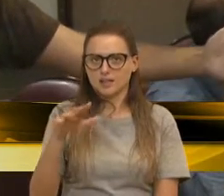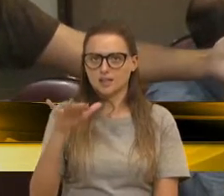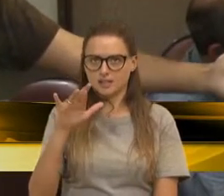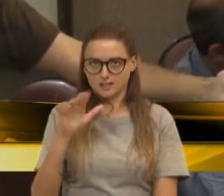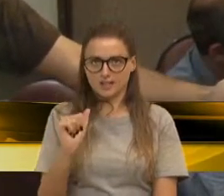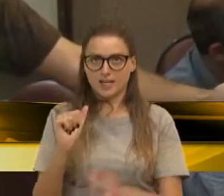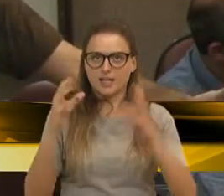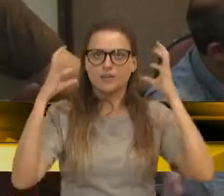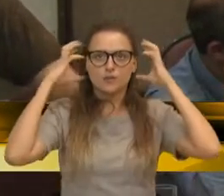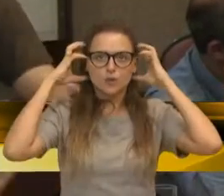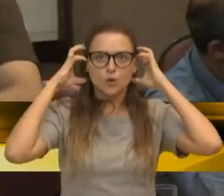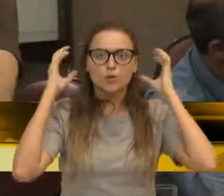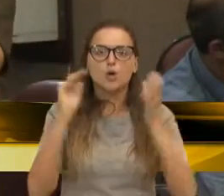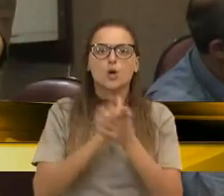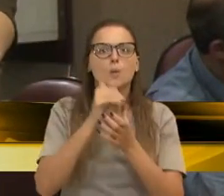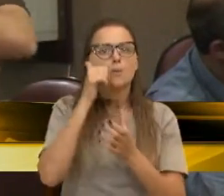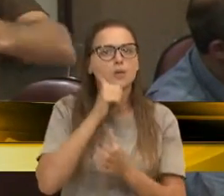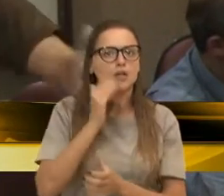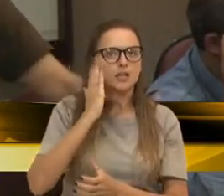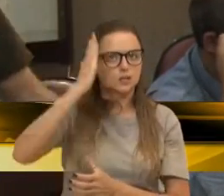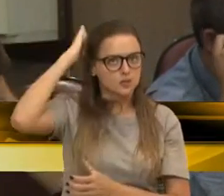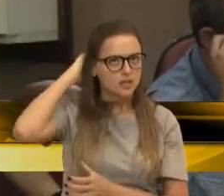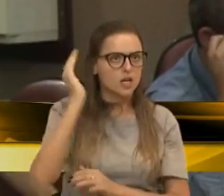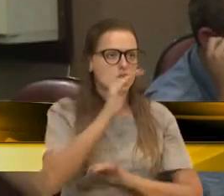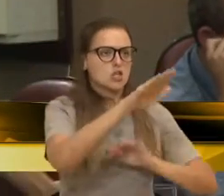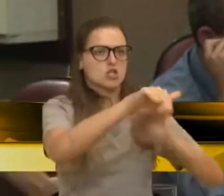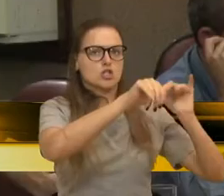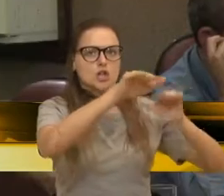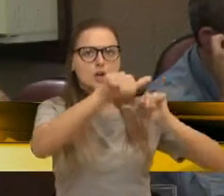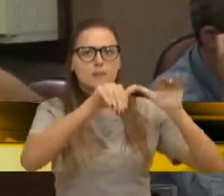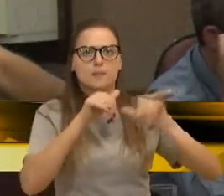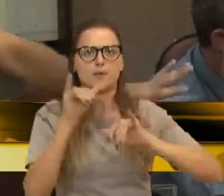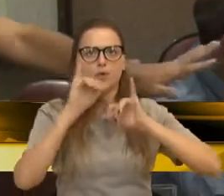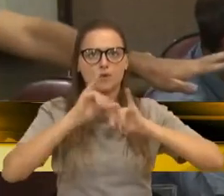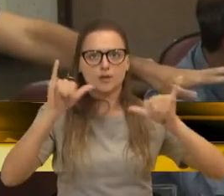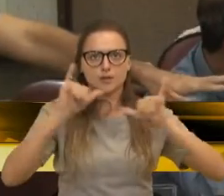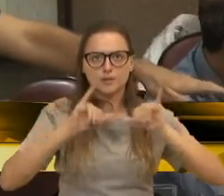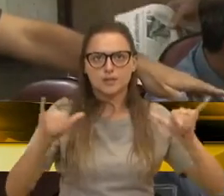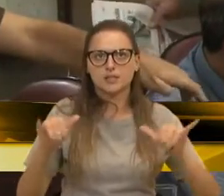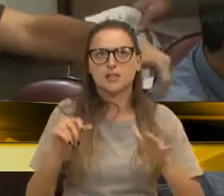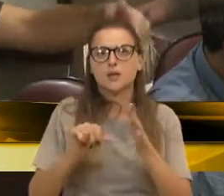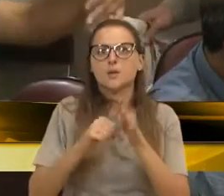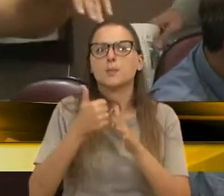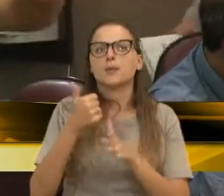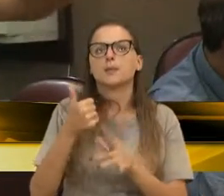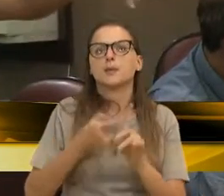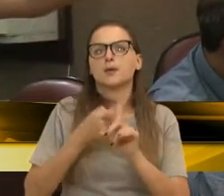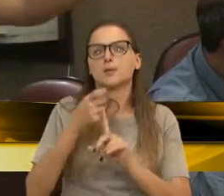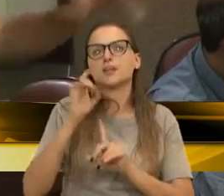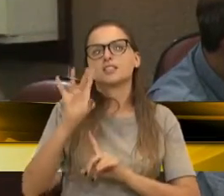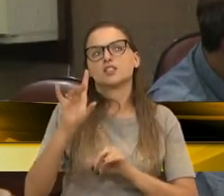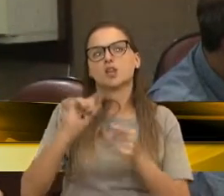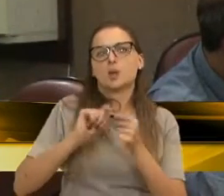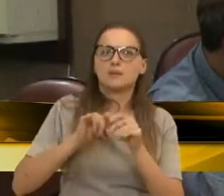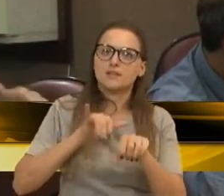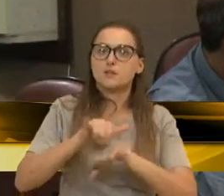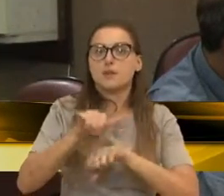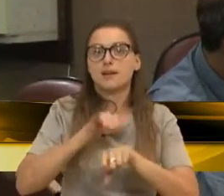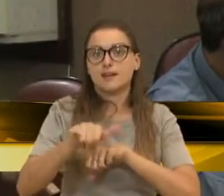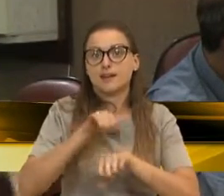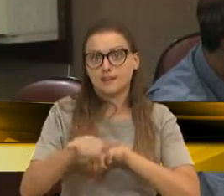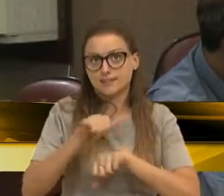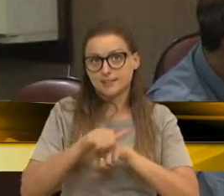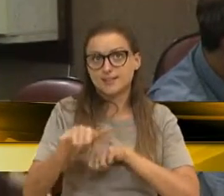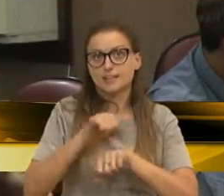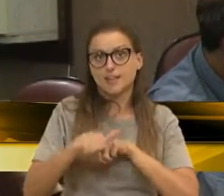como ela tinha proposto e chamado, uma coletiva de imprensa? Ela disse, não, ela veio o primeiro mês aqui só para fazer uma firula na imprensa, bem essa